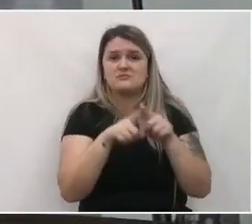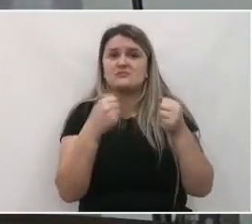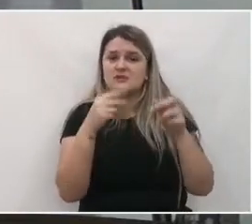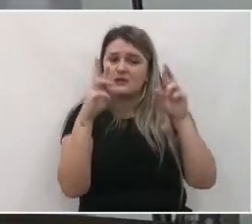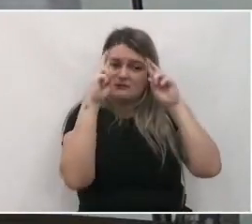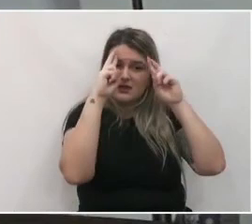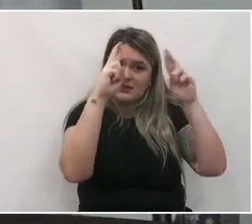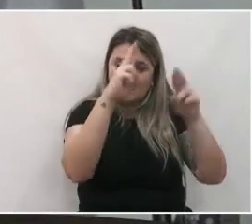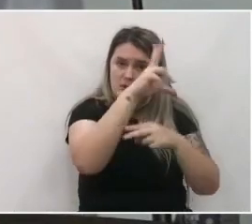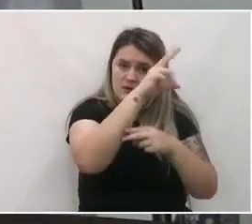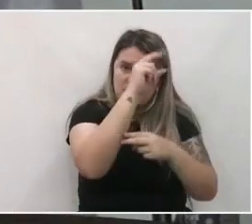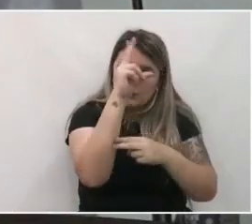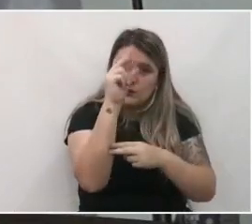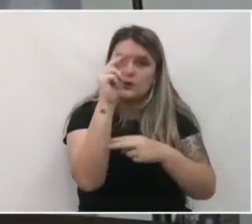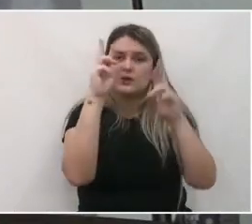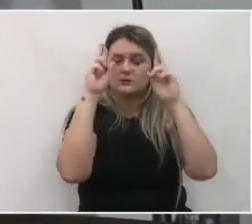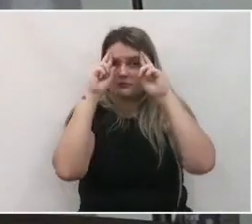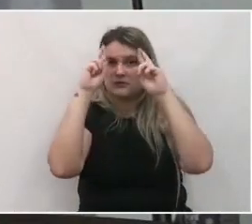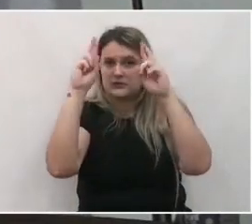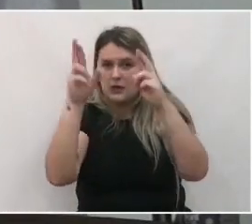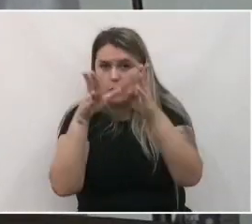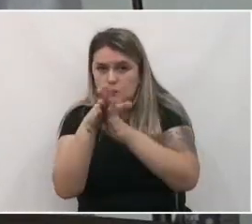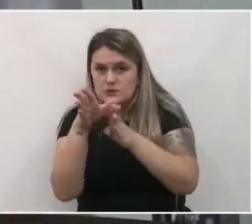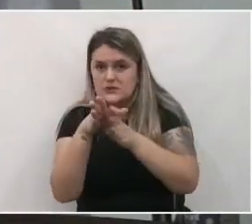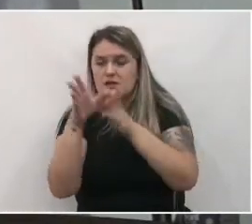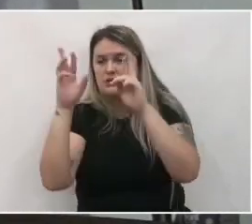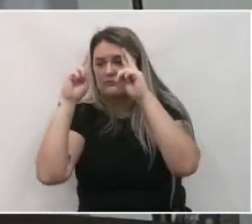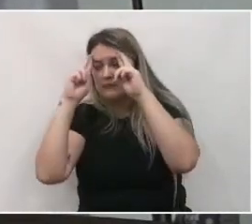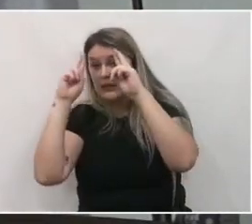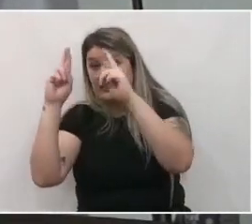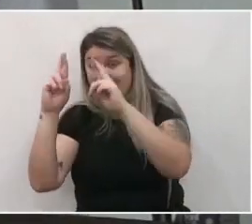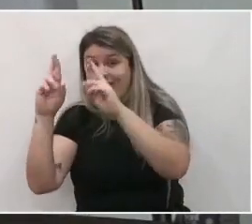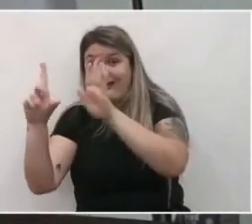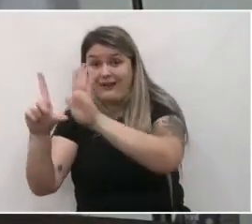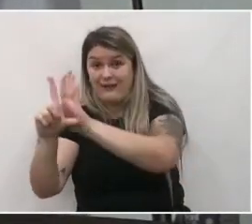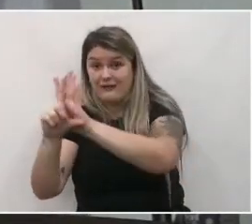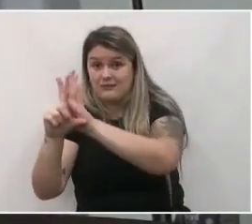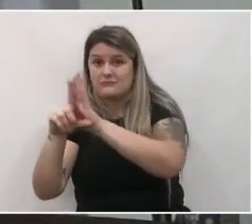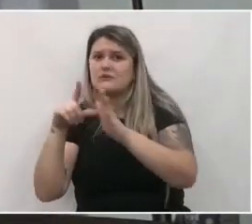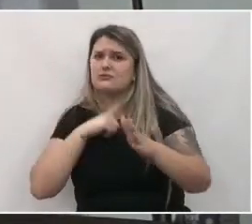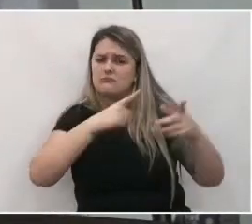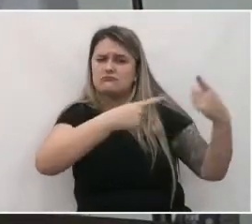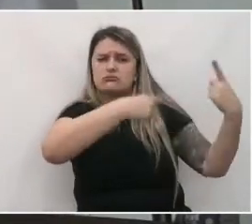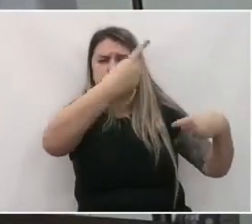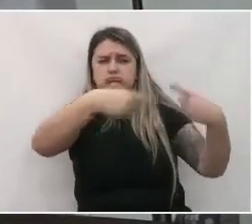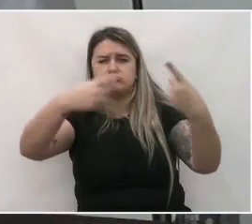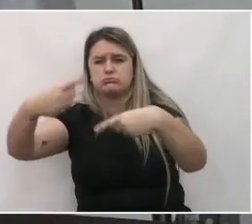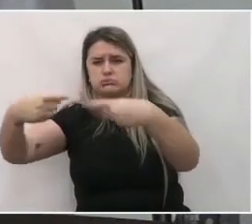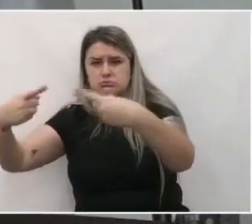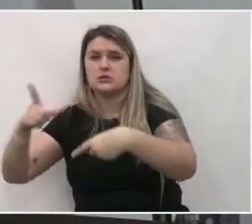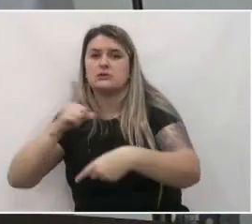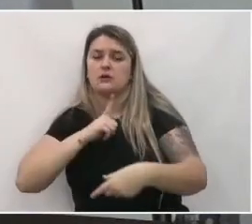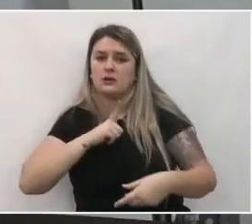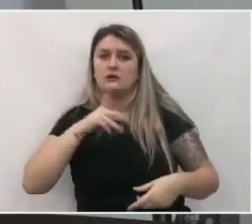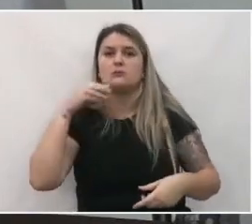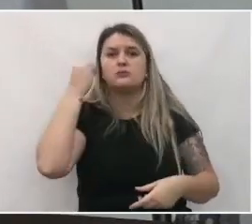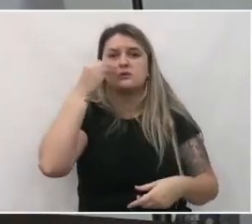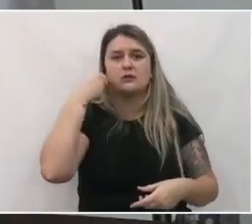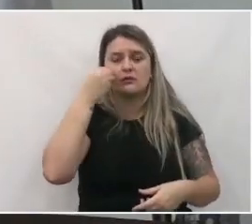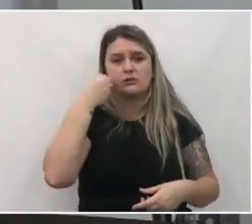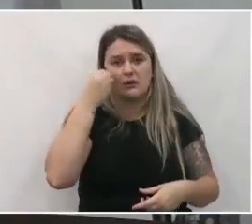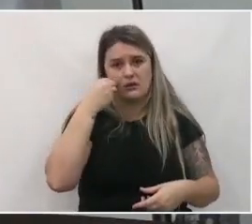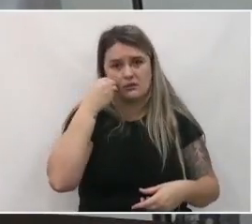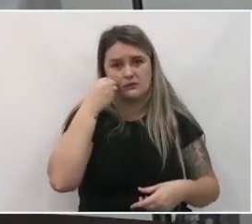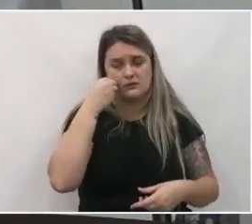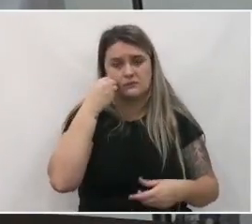prefeitura, então, há muita gente envolvida para debater o assunto. Então, haverá muitas oportunidades de um assunto